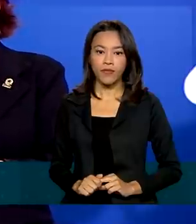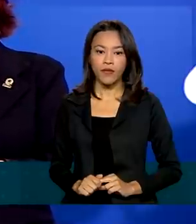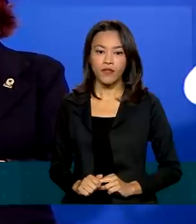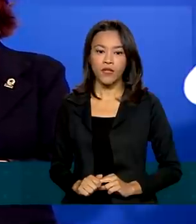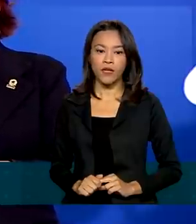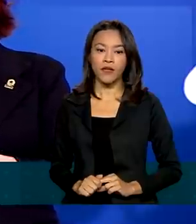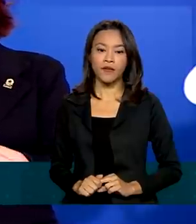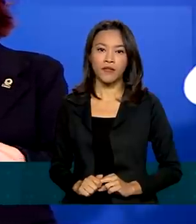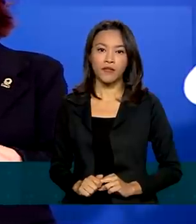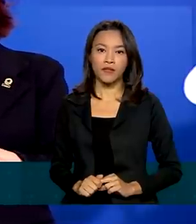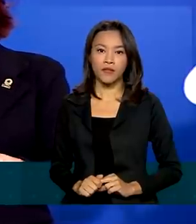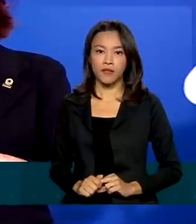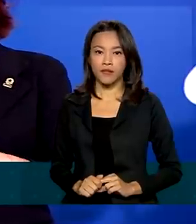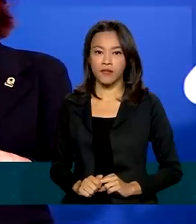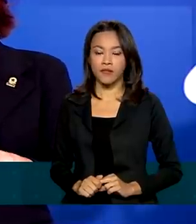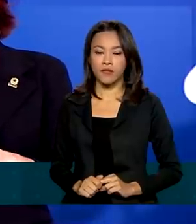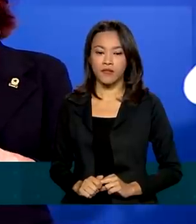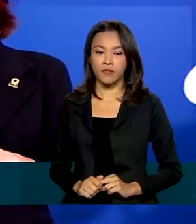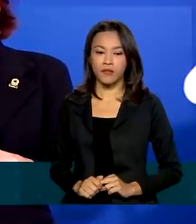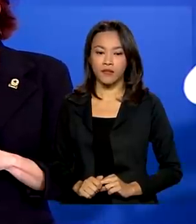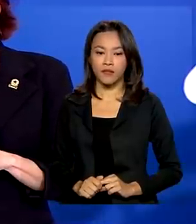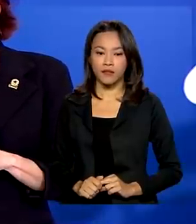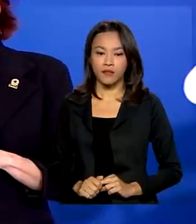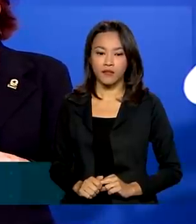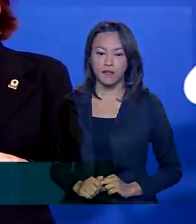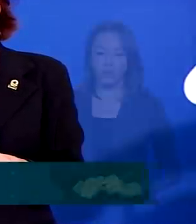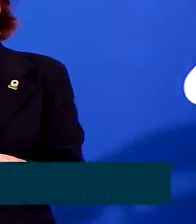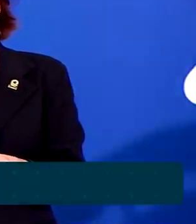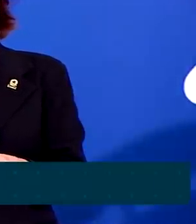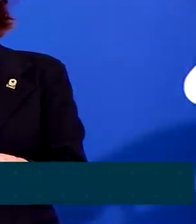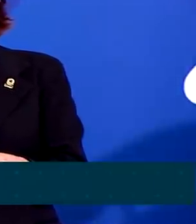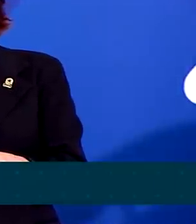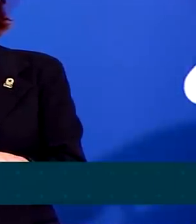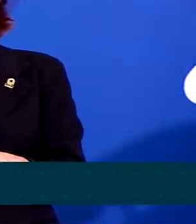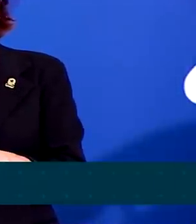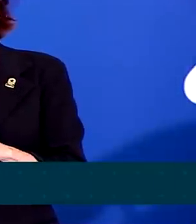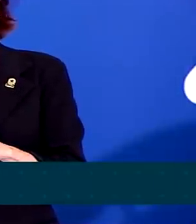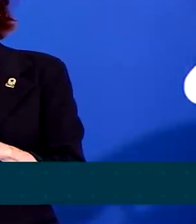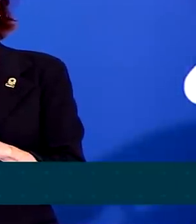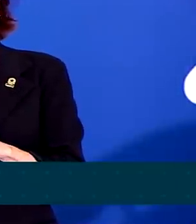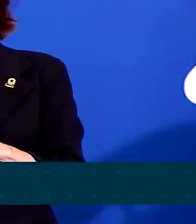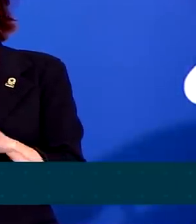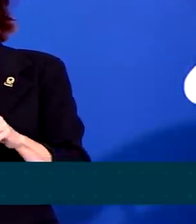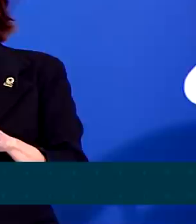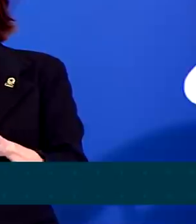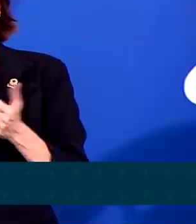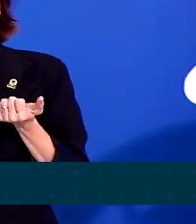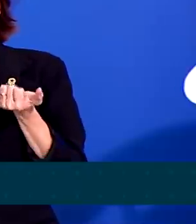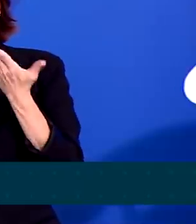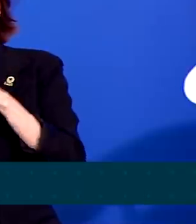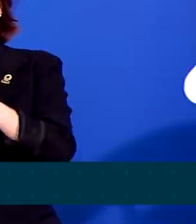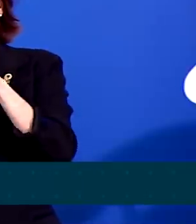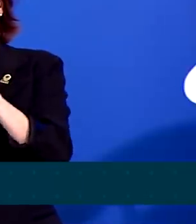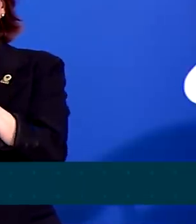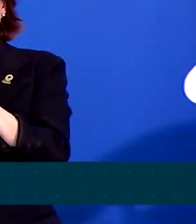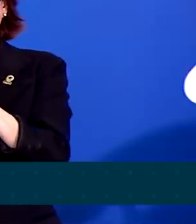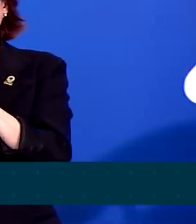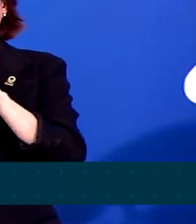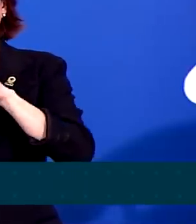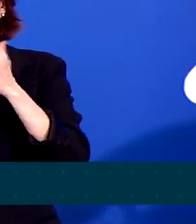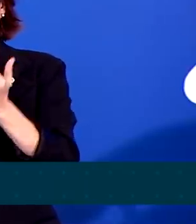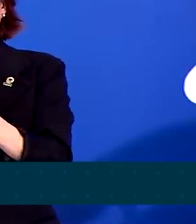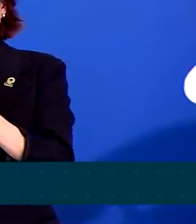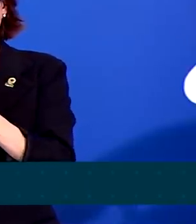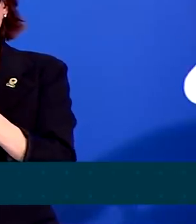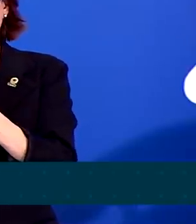RNP que vamos conectar 12 mil escolas nos próximos quatro meses. Então, nós